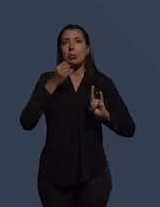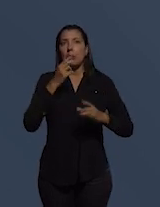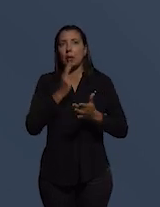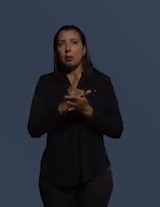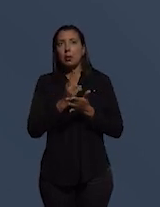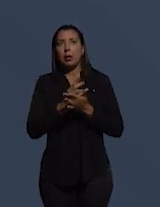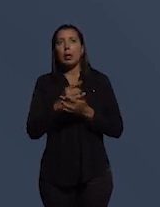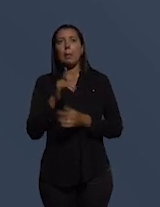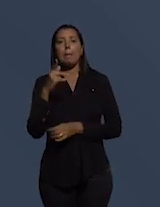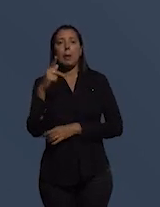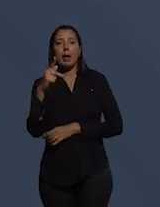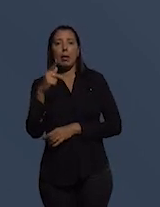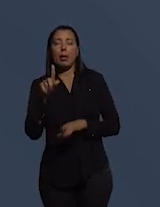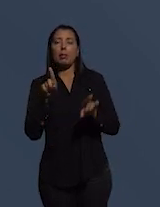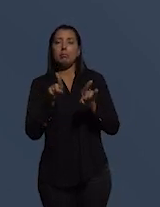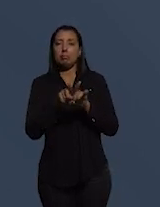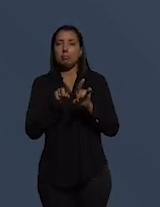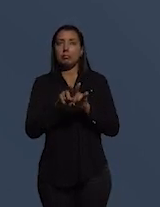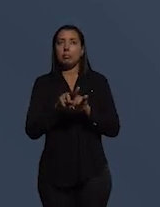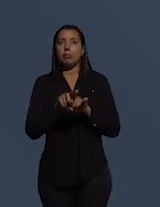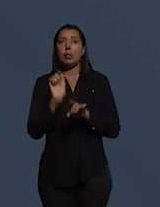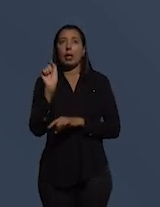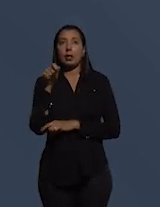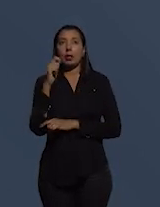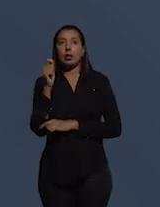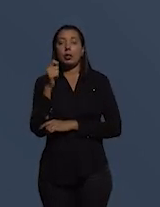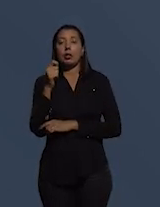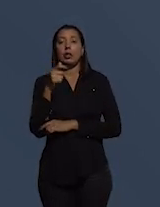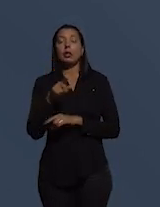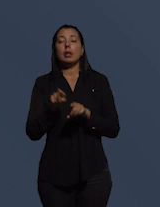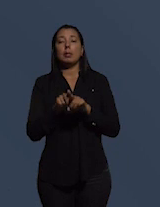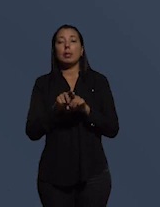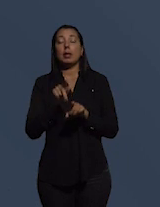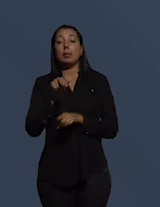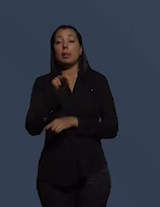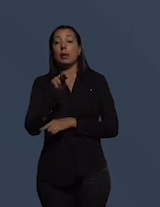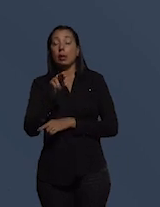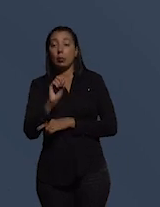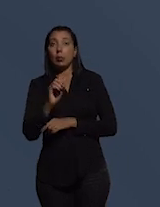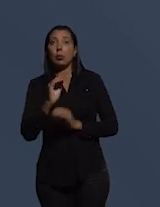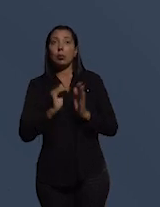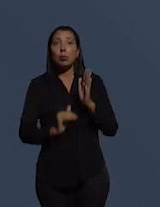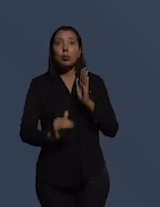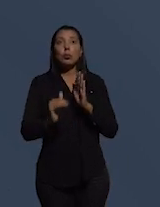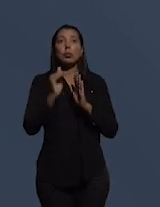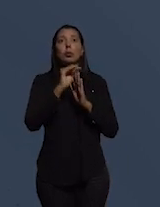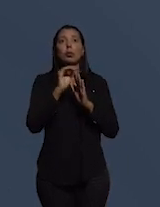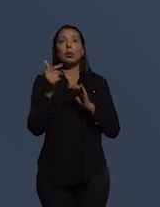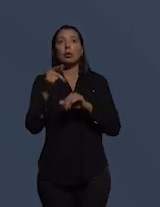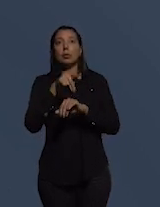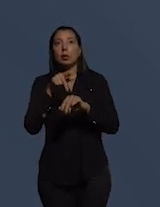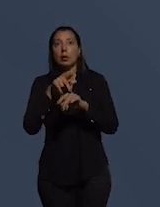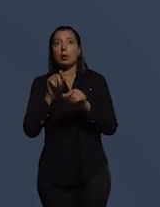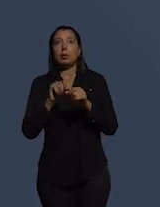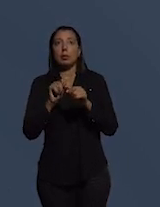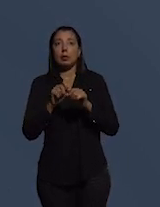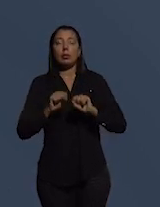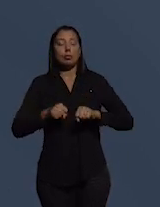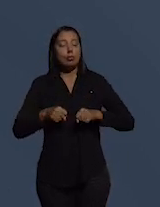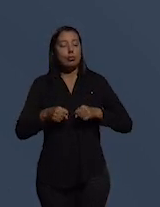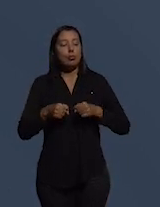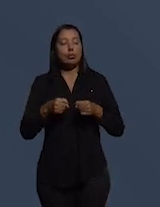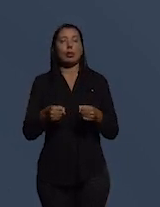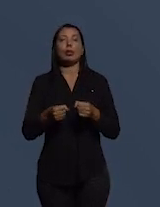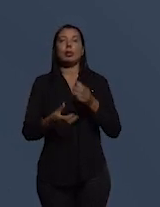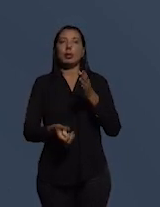Paraguai também a Argentina e o estão subindo e outros países têm feito bastante esforço tentando